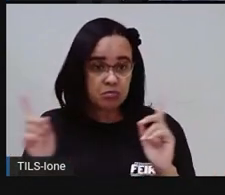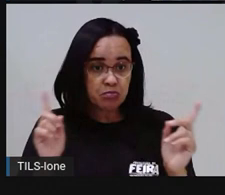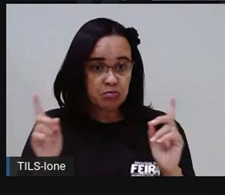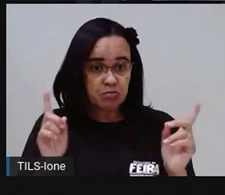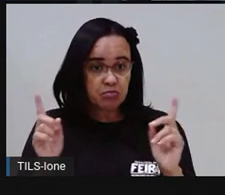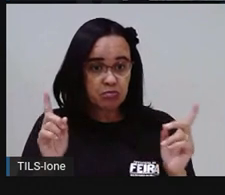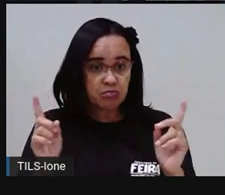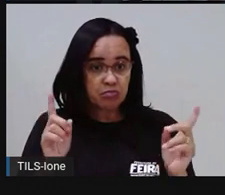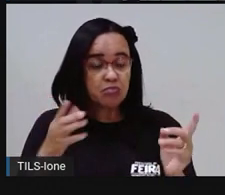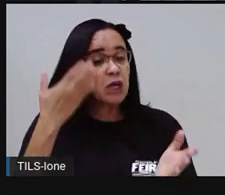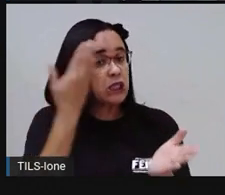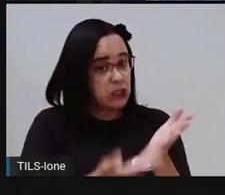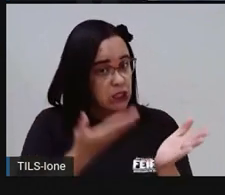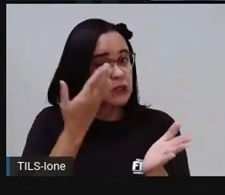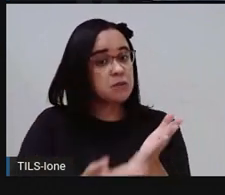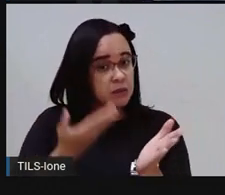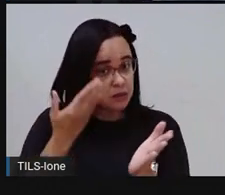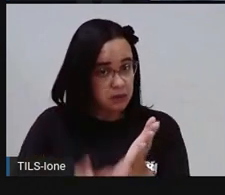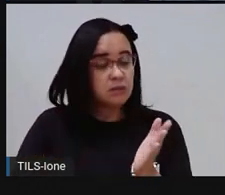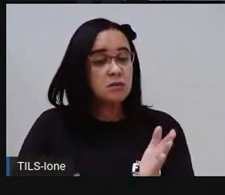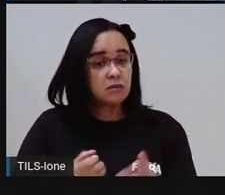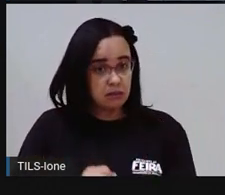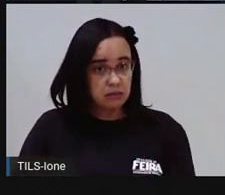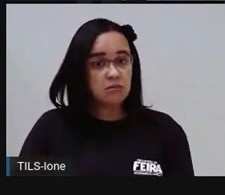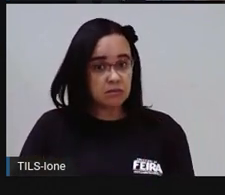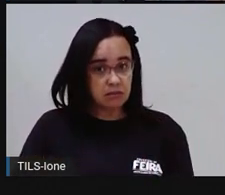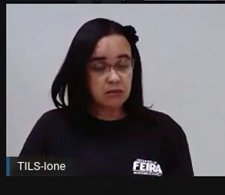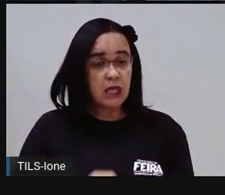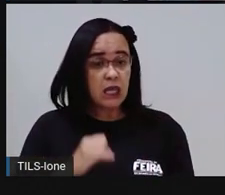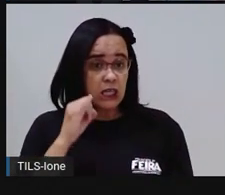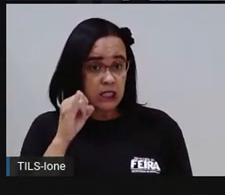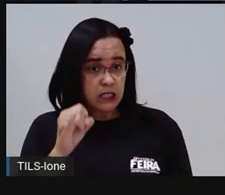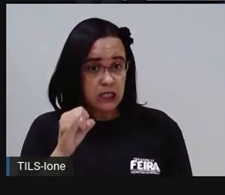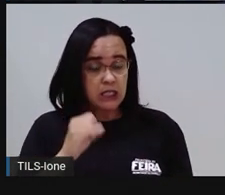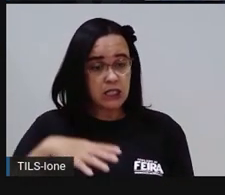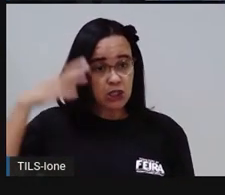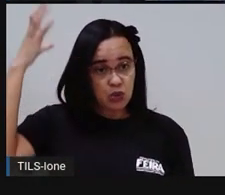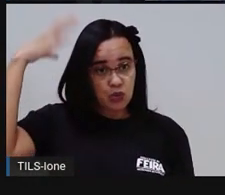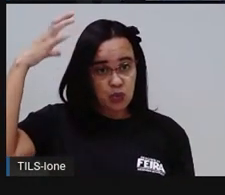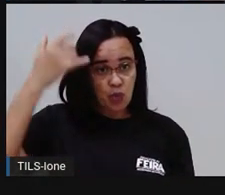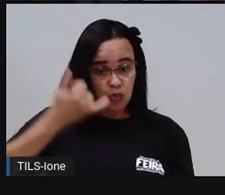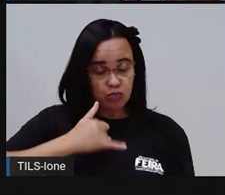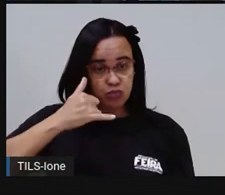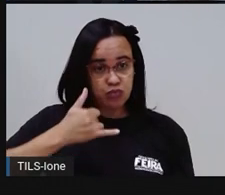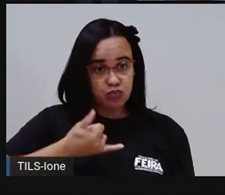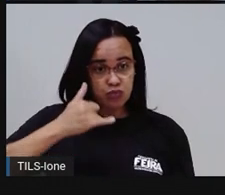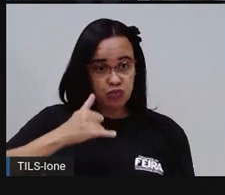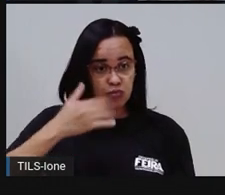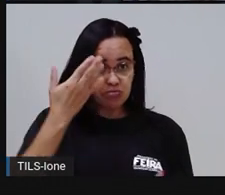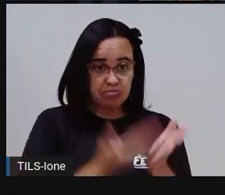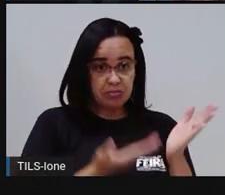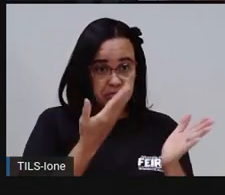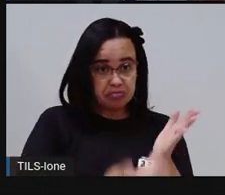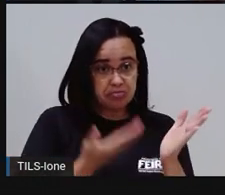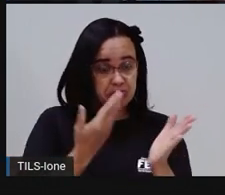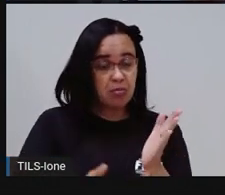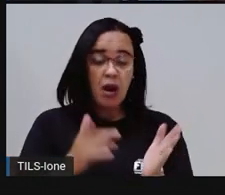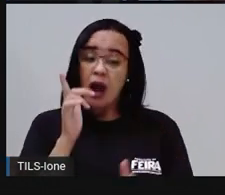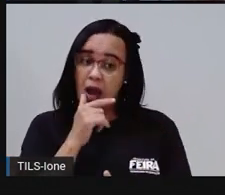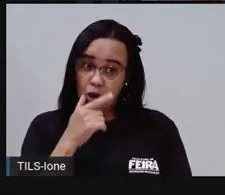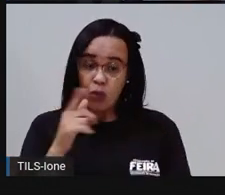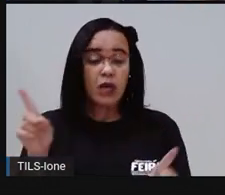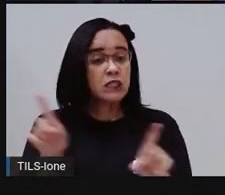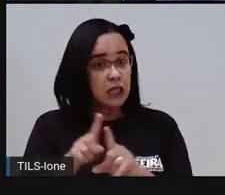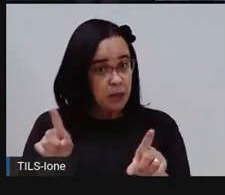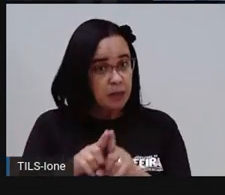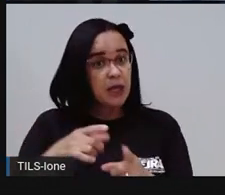Nós... ou desperdiçamos, né? E se for um chuveiro elétrico, além de gastar água demais, a gente também vai